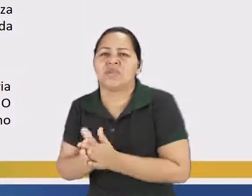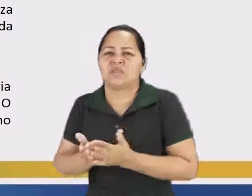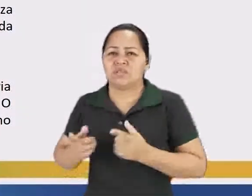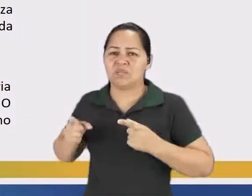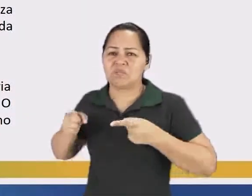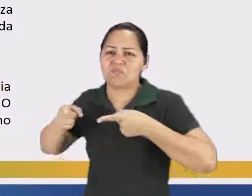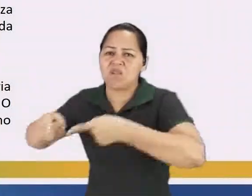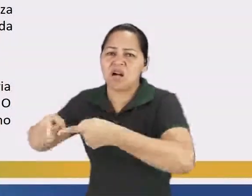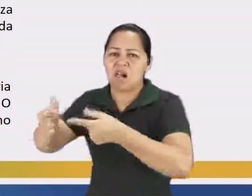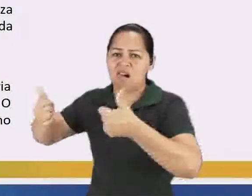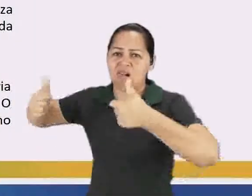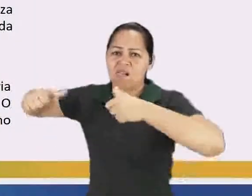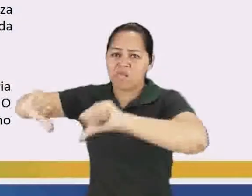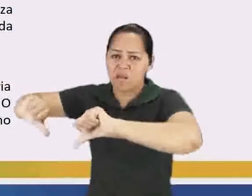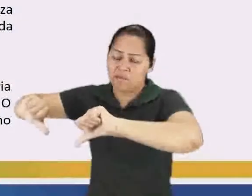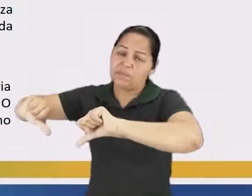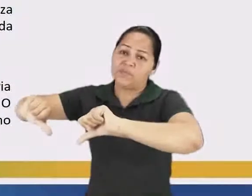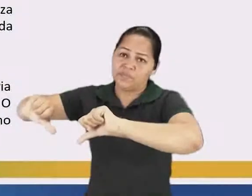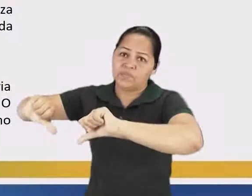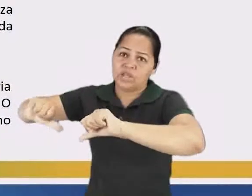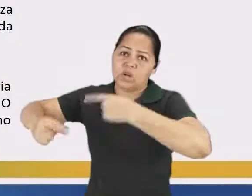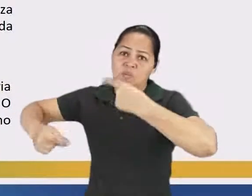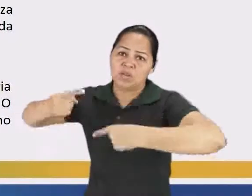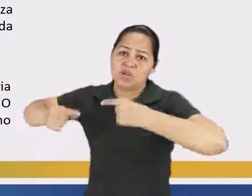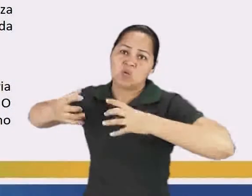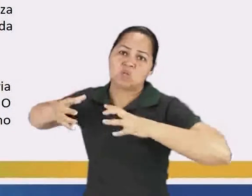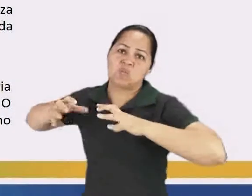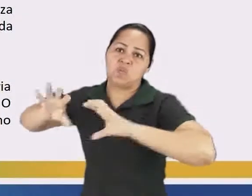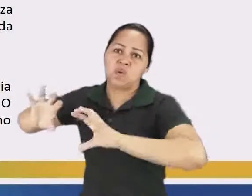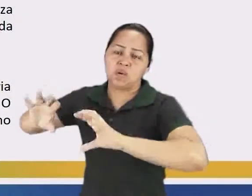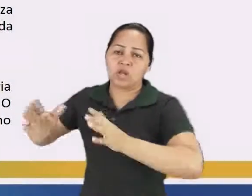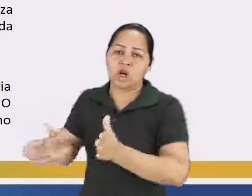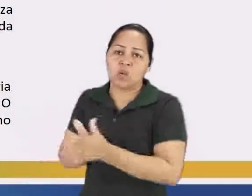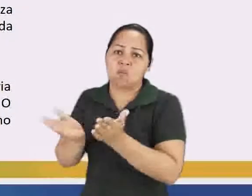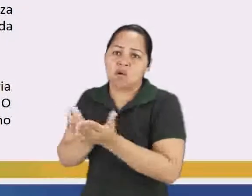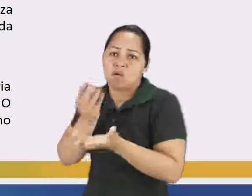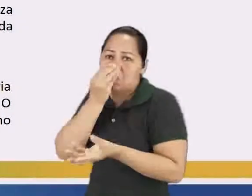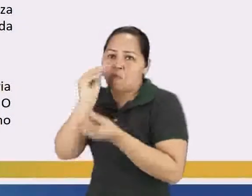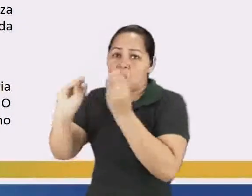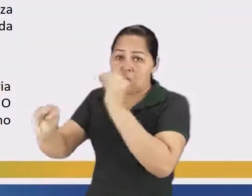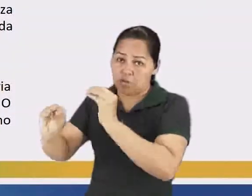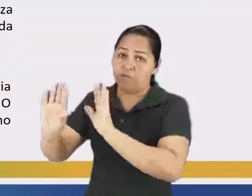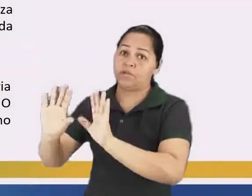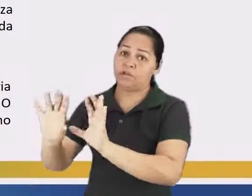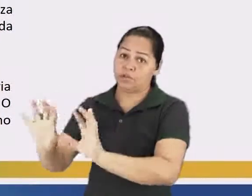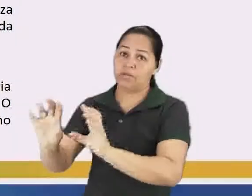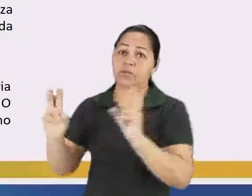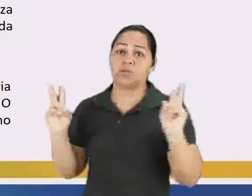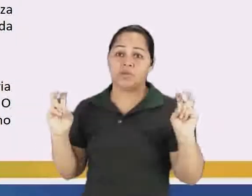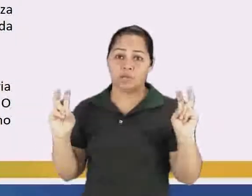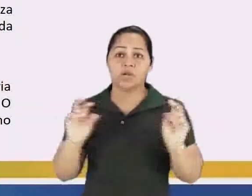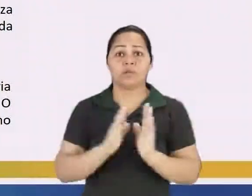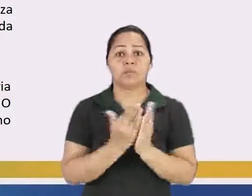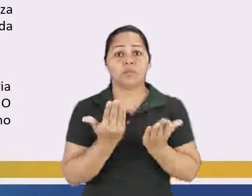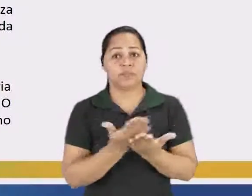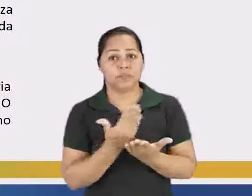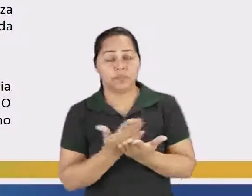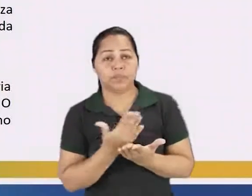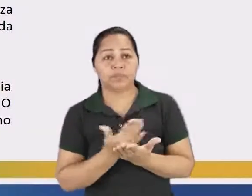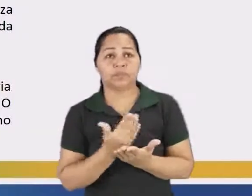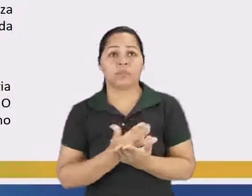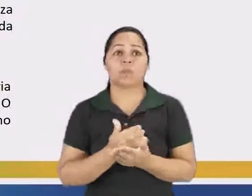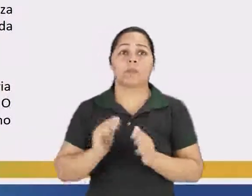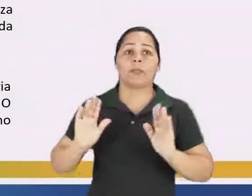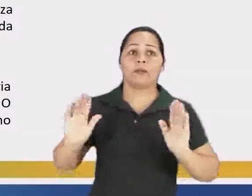pessoas, tá? Dentro de uma opressão política. Então, Vidas Secas trabalha essa temática. Os Lusíadas,